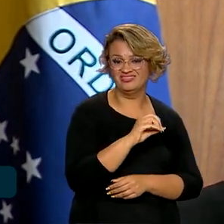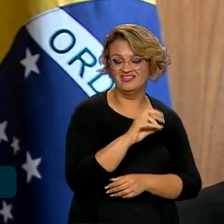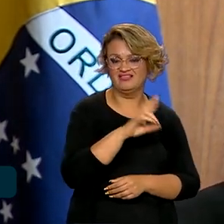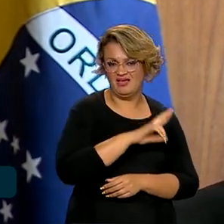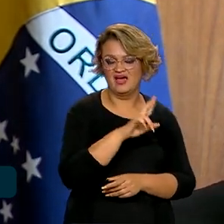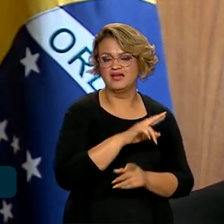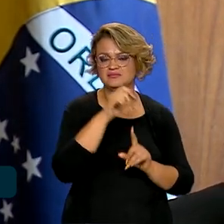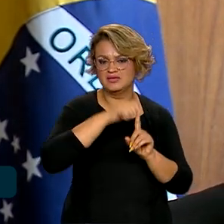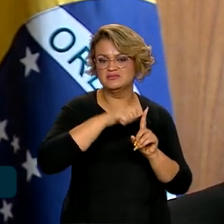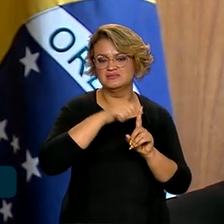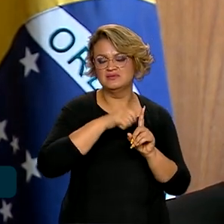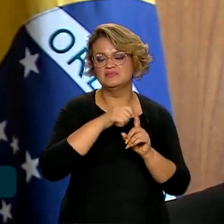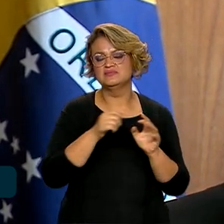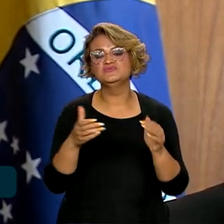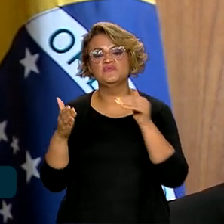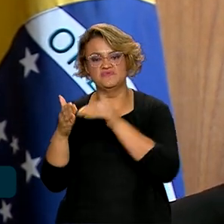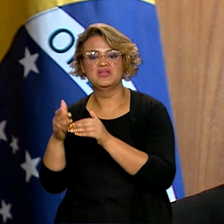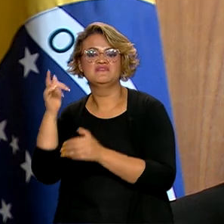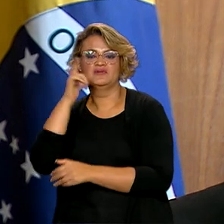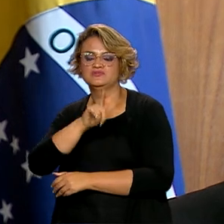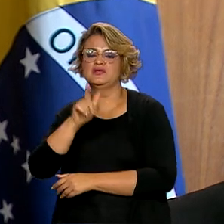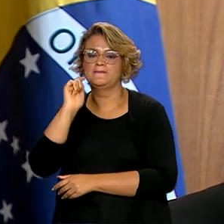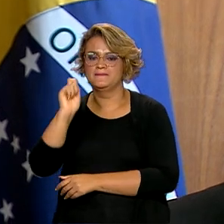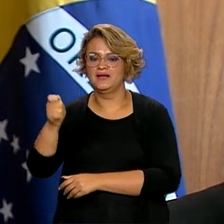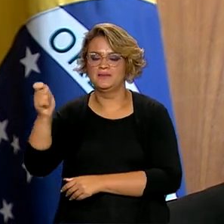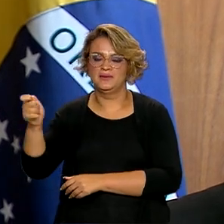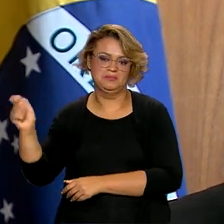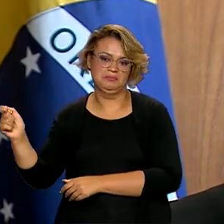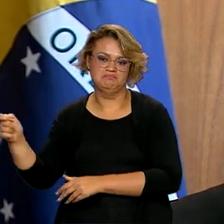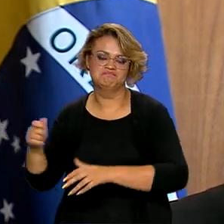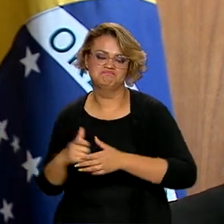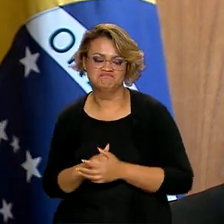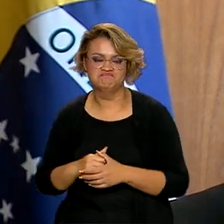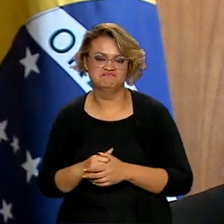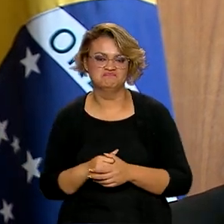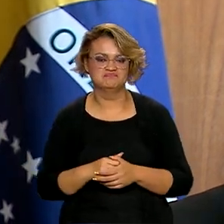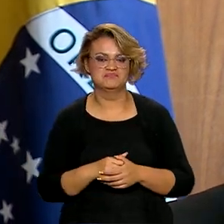garante que ele vai receber R$,00 e vai ter condições de pagar esse curso ao longo do tempo.